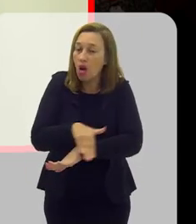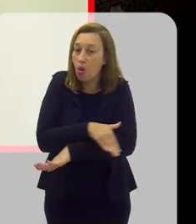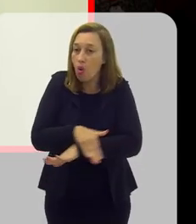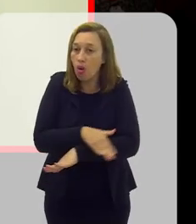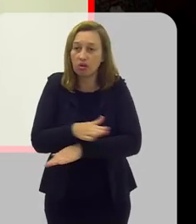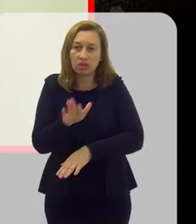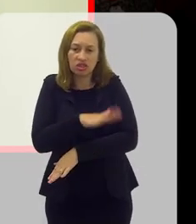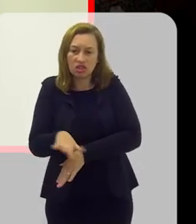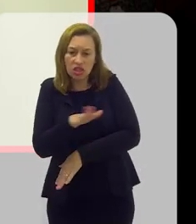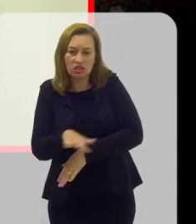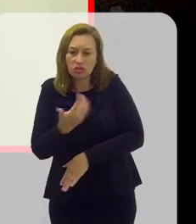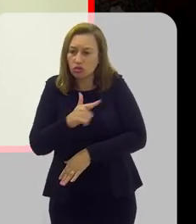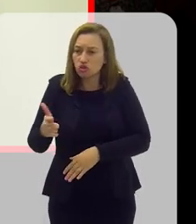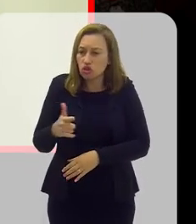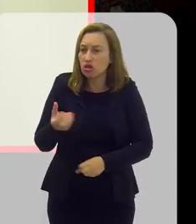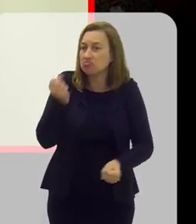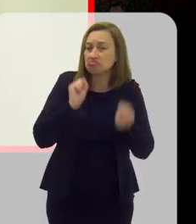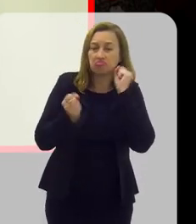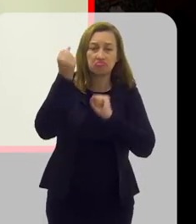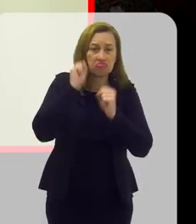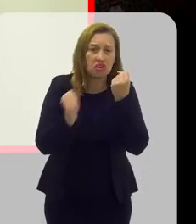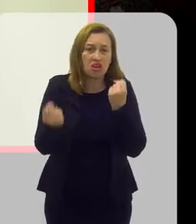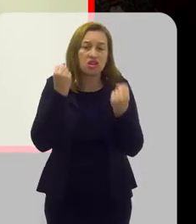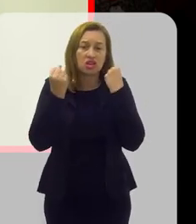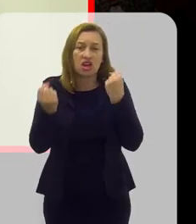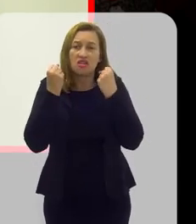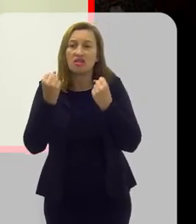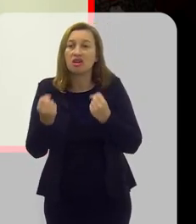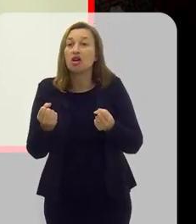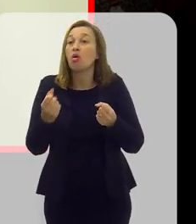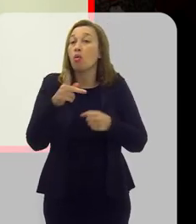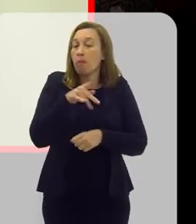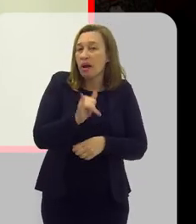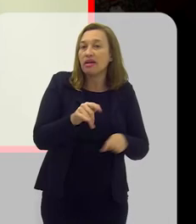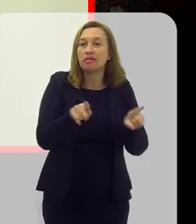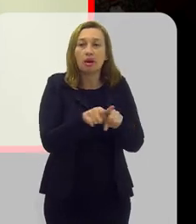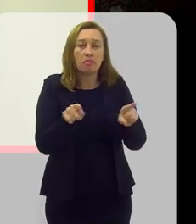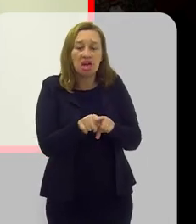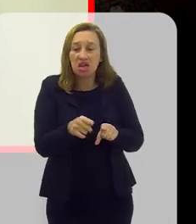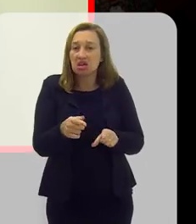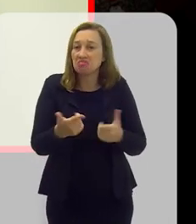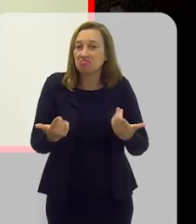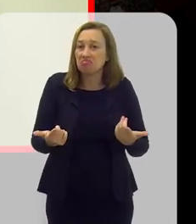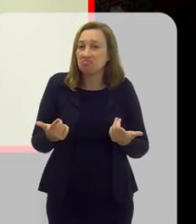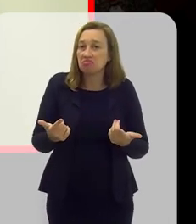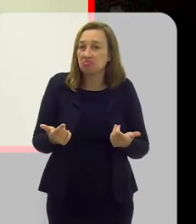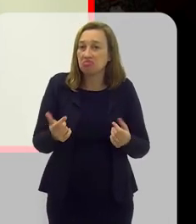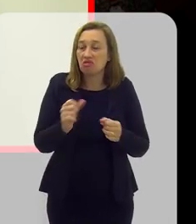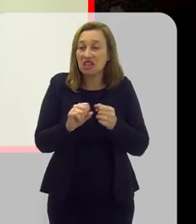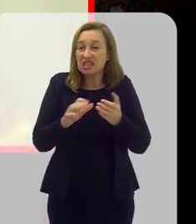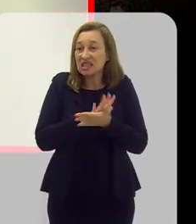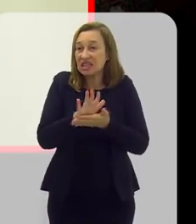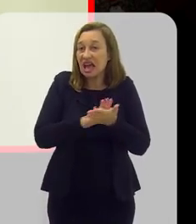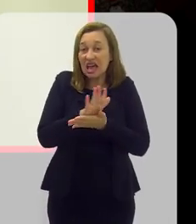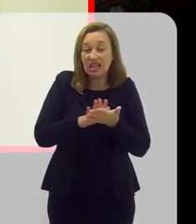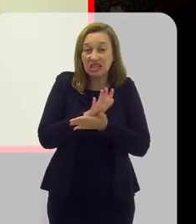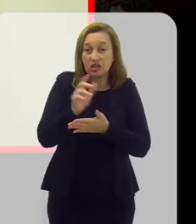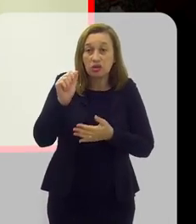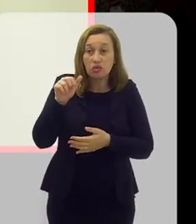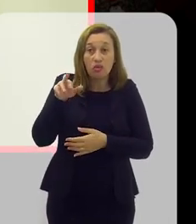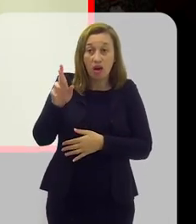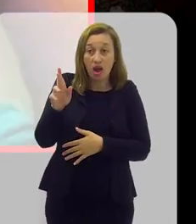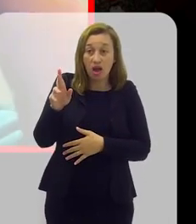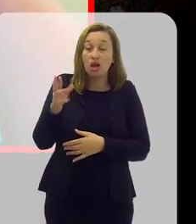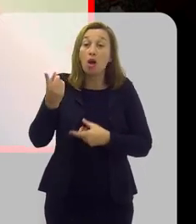e essas crianças não tinham atividade física, esses pais também não promoviam essas atividades físicas, por exemplo, ao ar